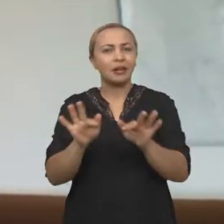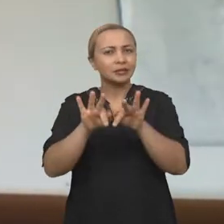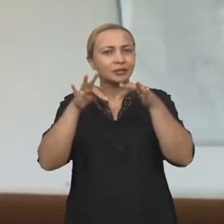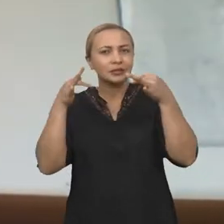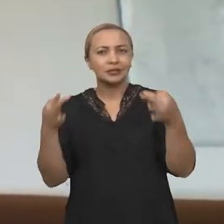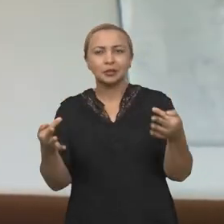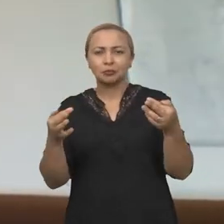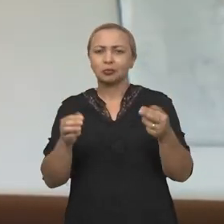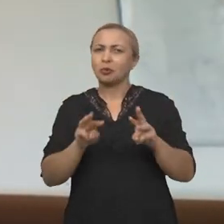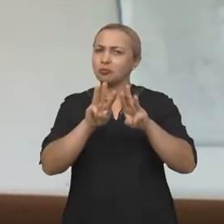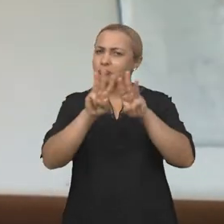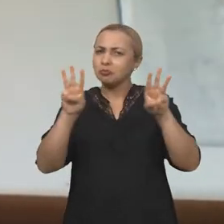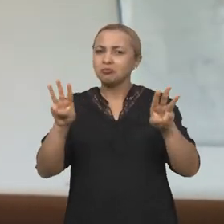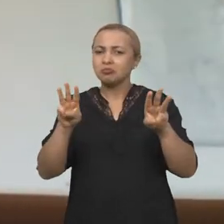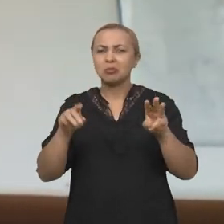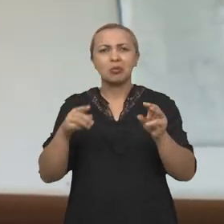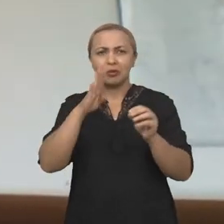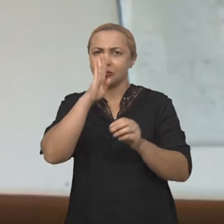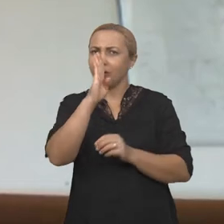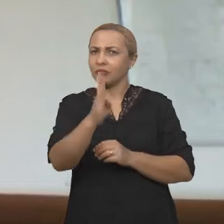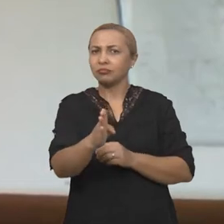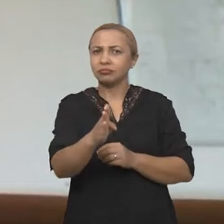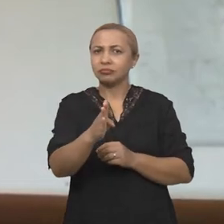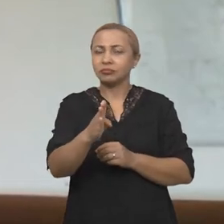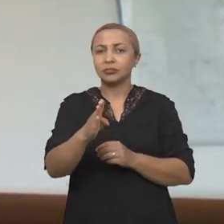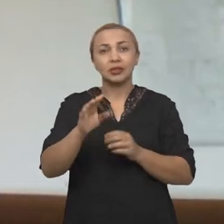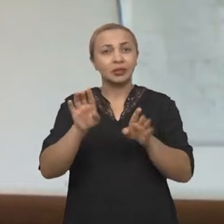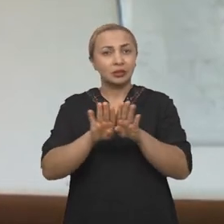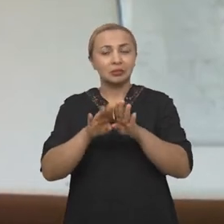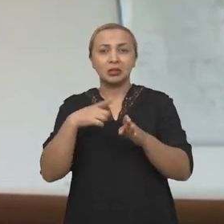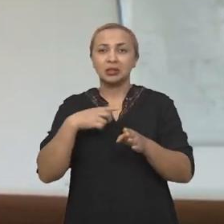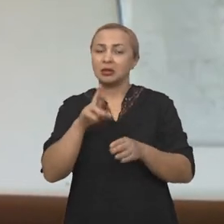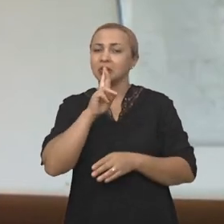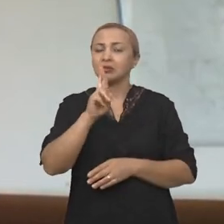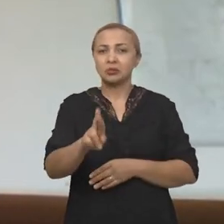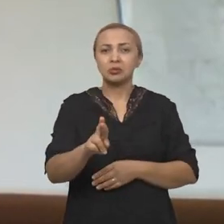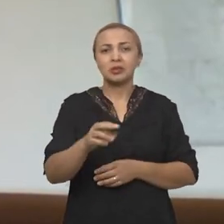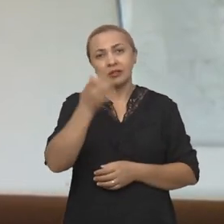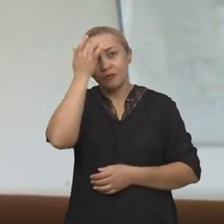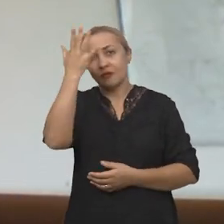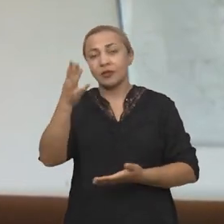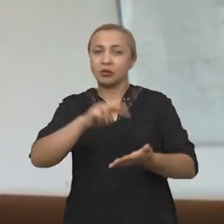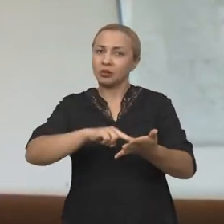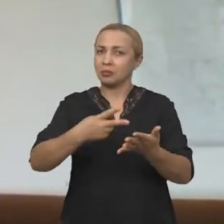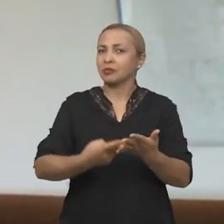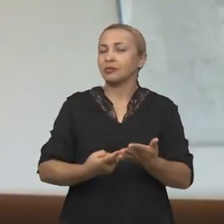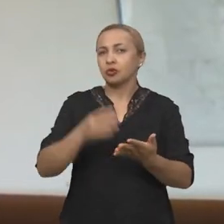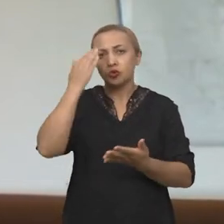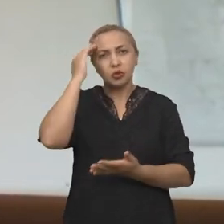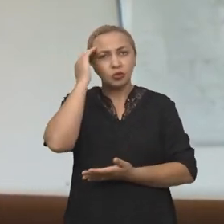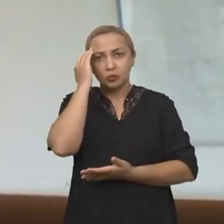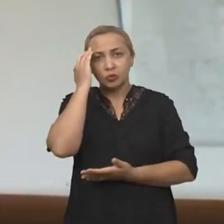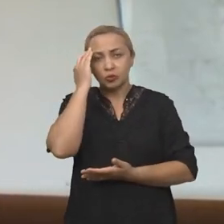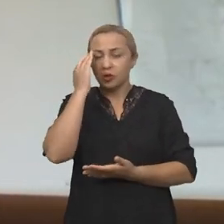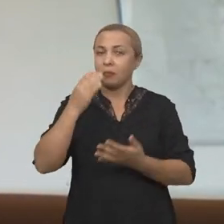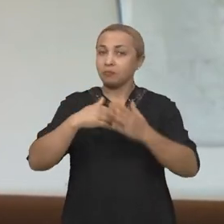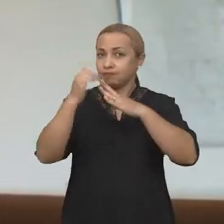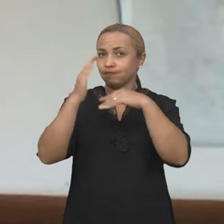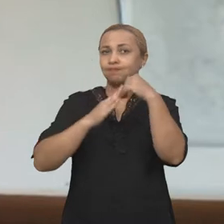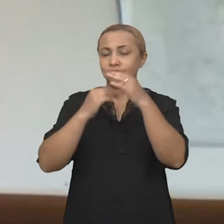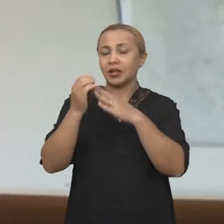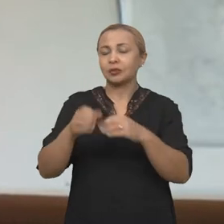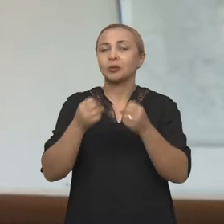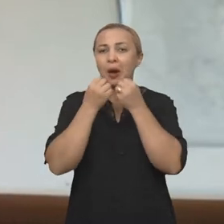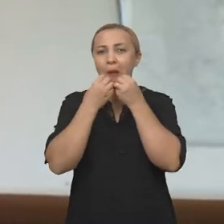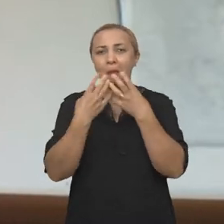simples, muito prático, direto, e proporciona resultados também de fácil interpretação. Então, de maneira prática,